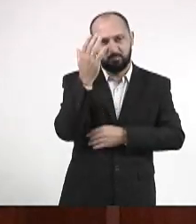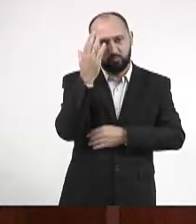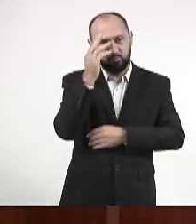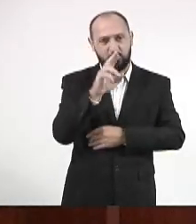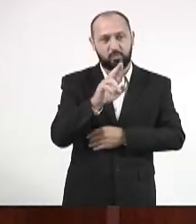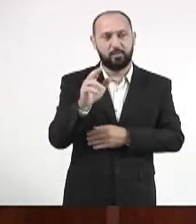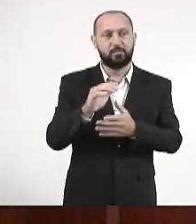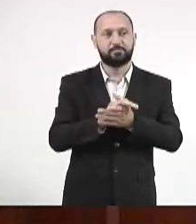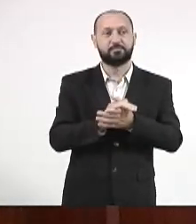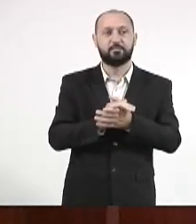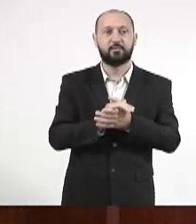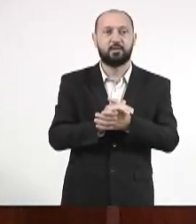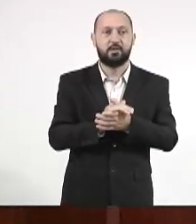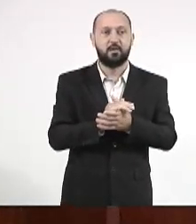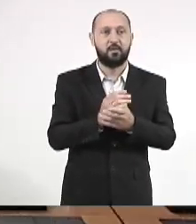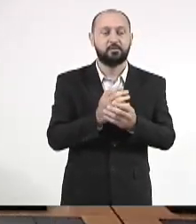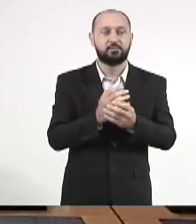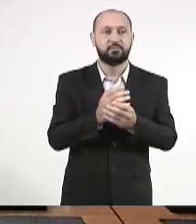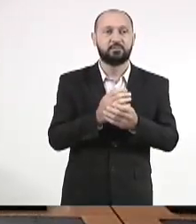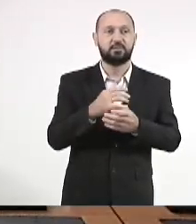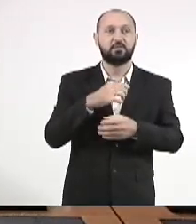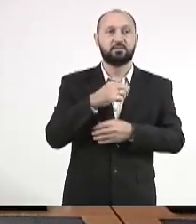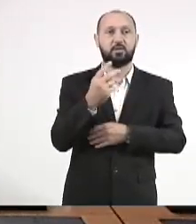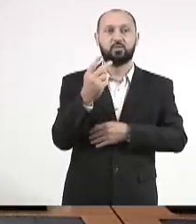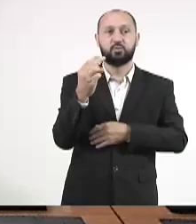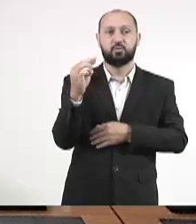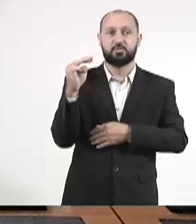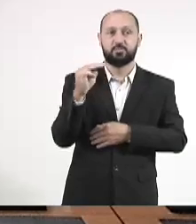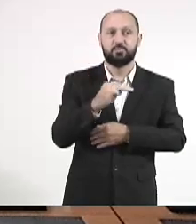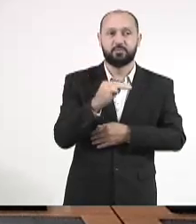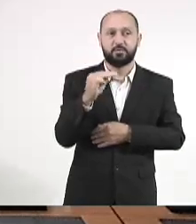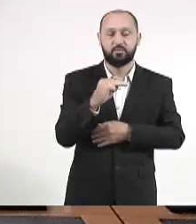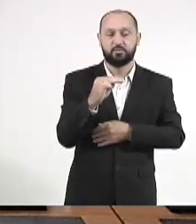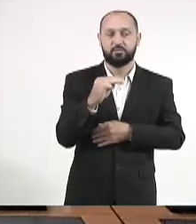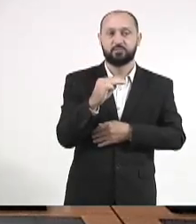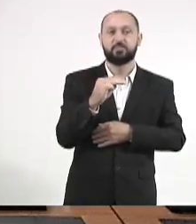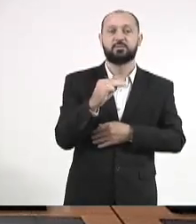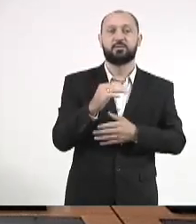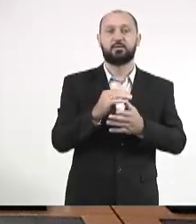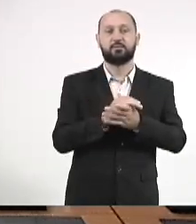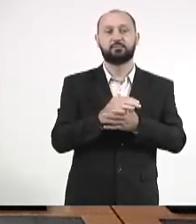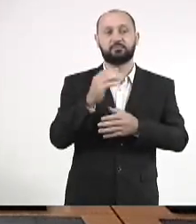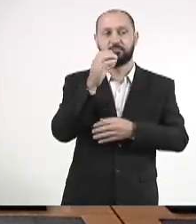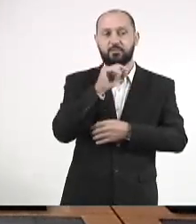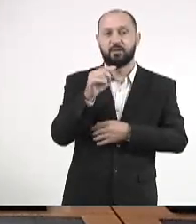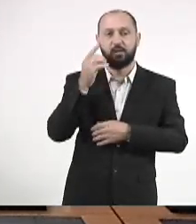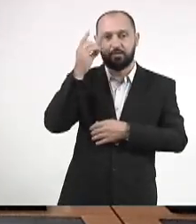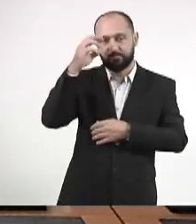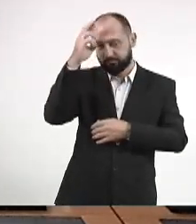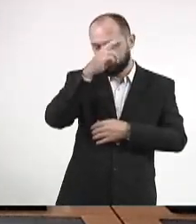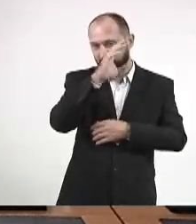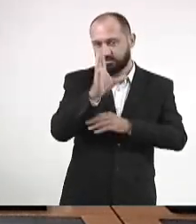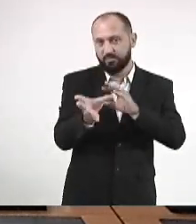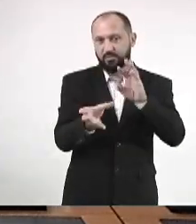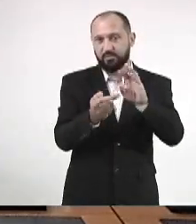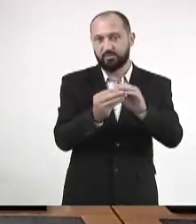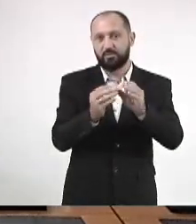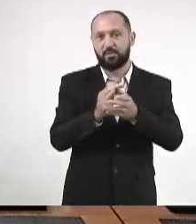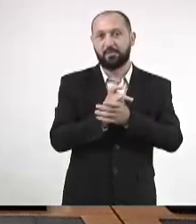acontecendo. Deputado Rinaldo. Vossa Excelência dispõe de dois minutos e trinta. Vou ouvir o deputado Rinaldo e depois concluirei.